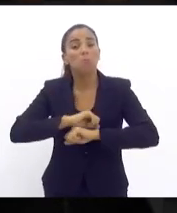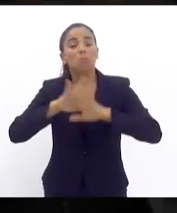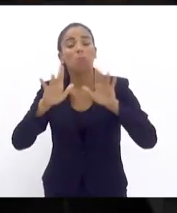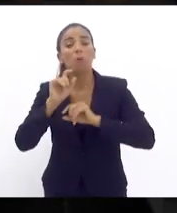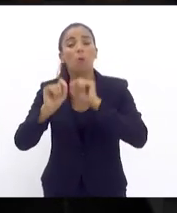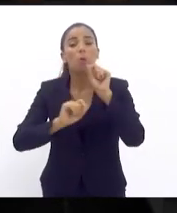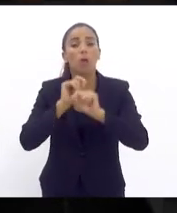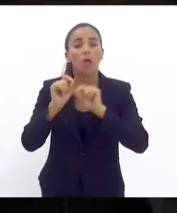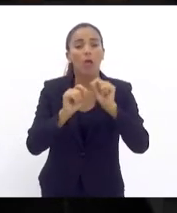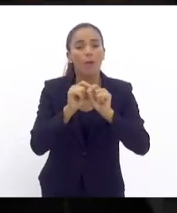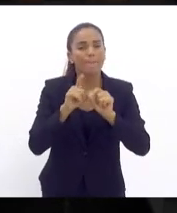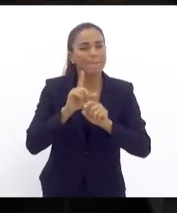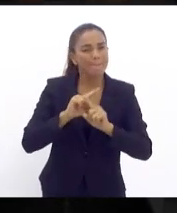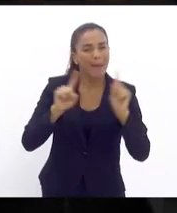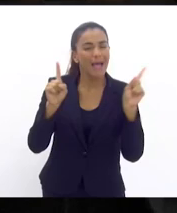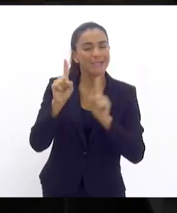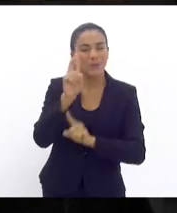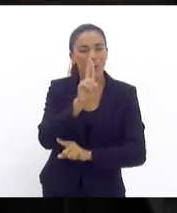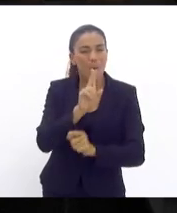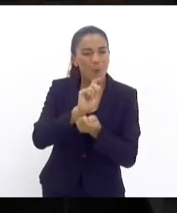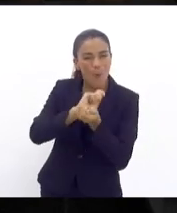envergadura.